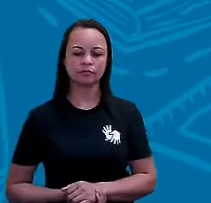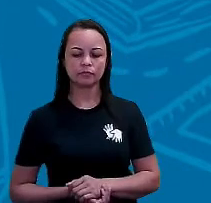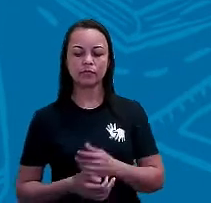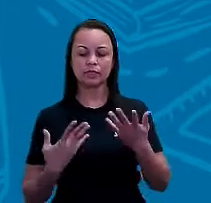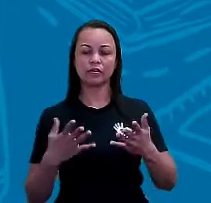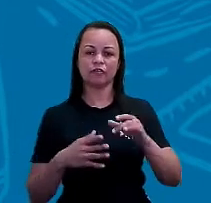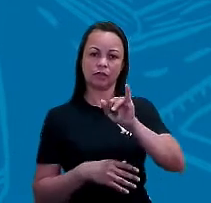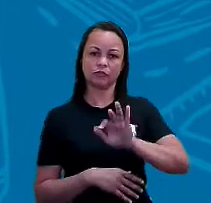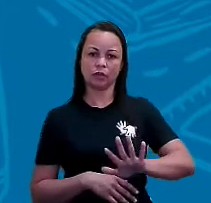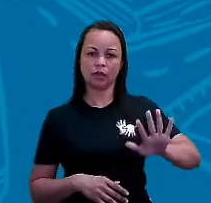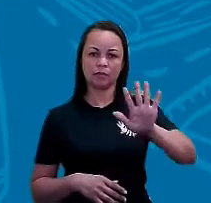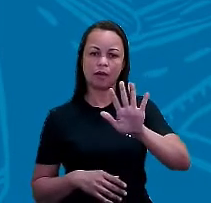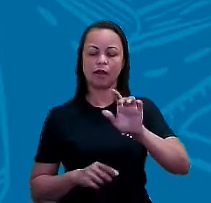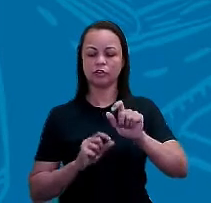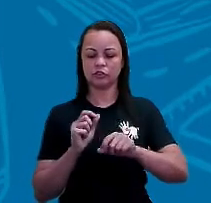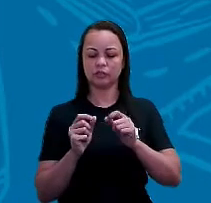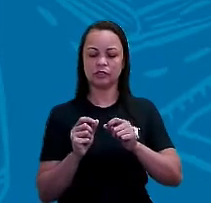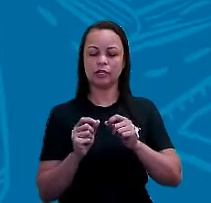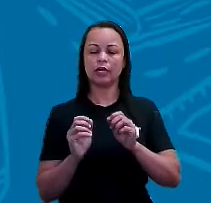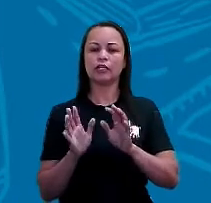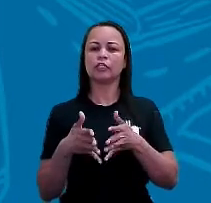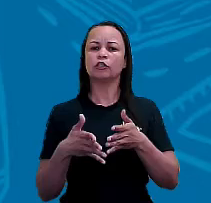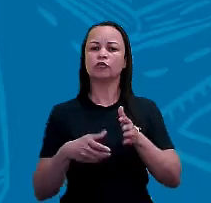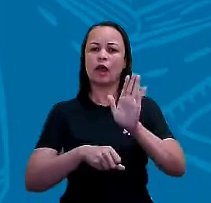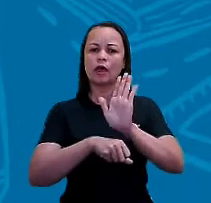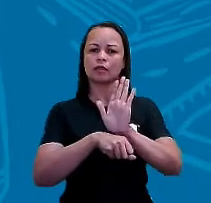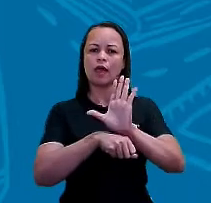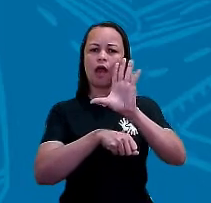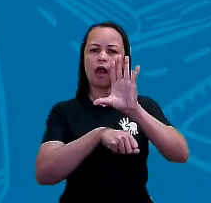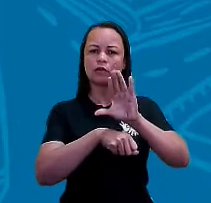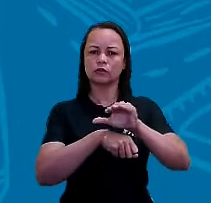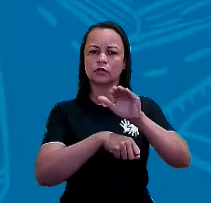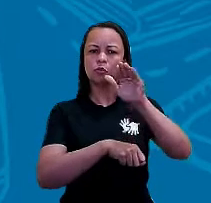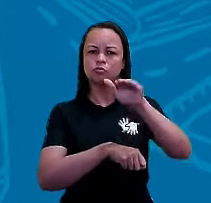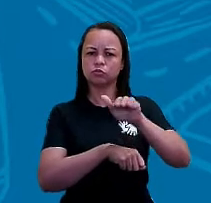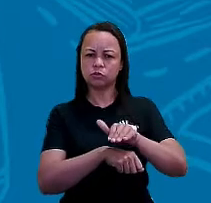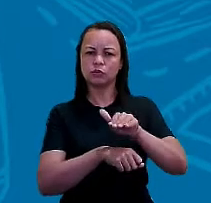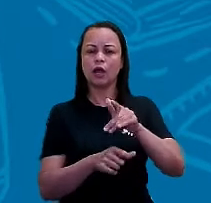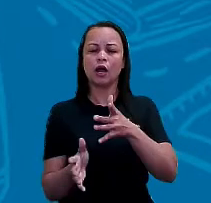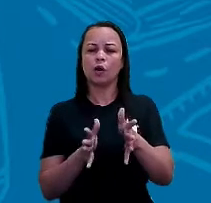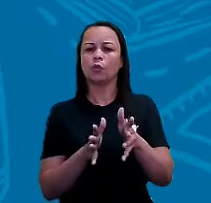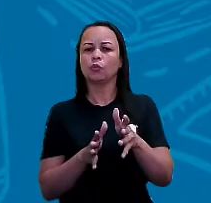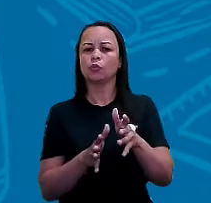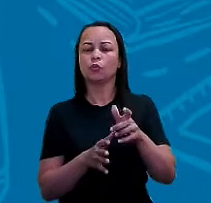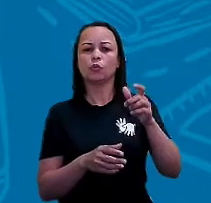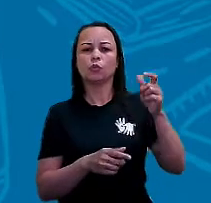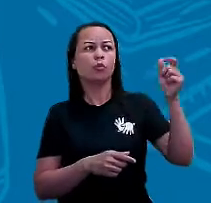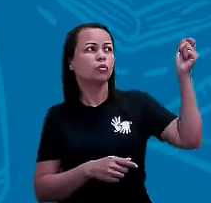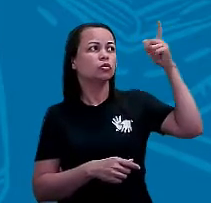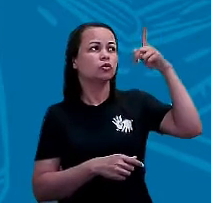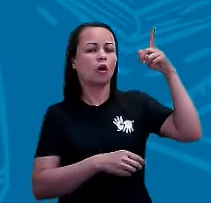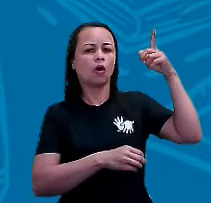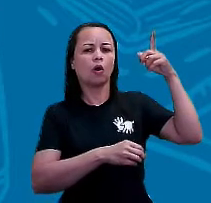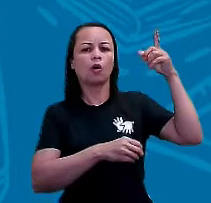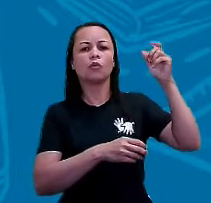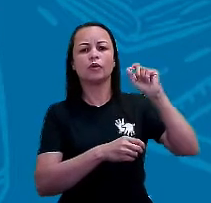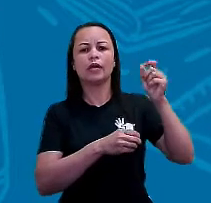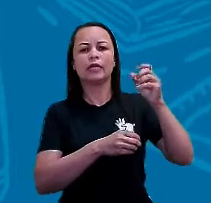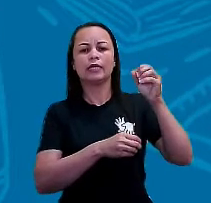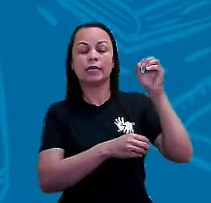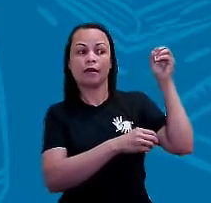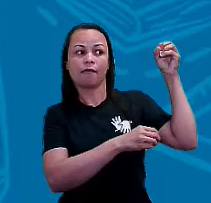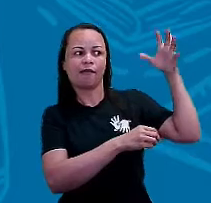imagem, que no final da tarde, tá certo? O sol, ele está lá, né,